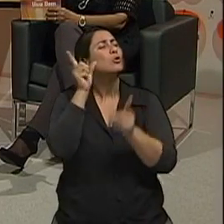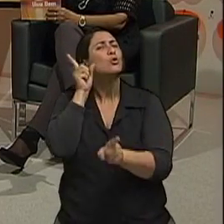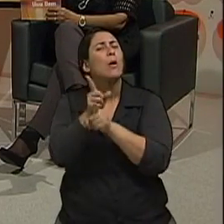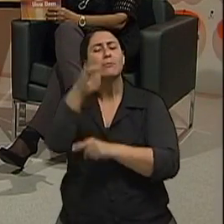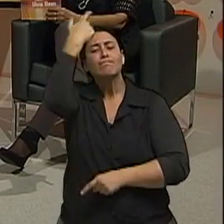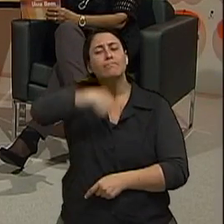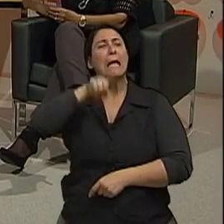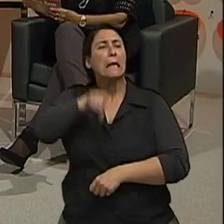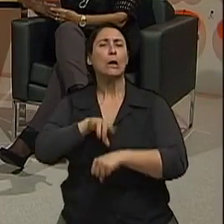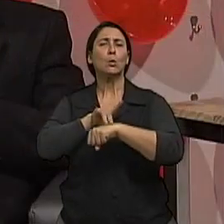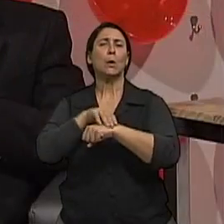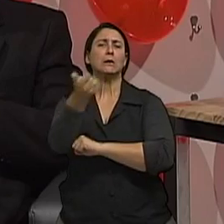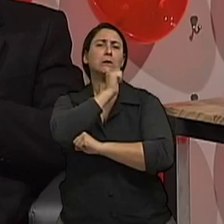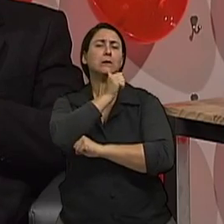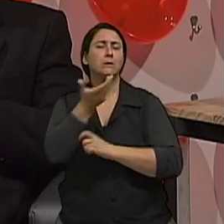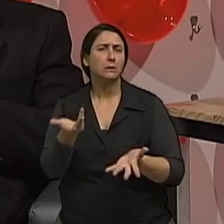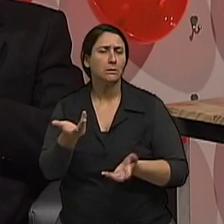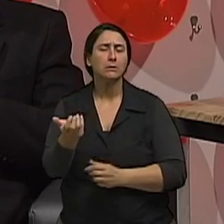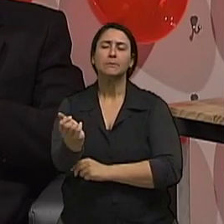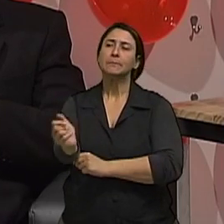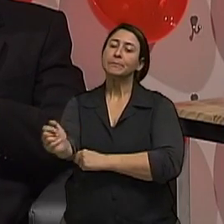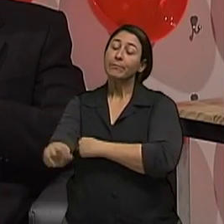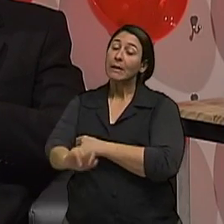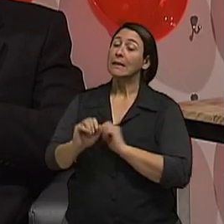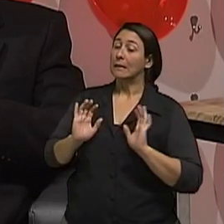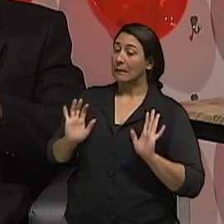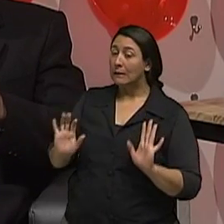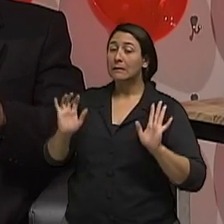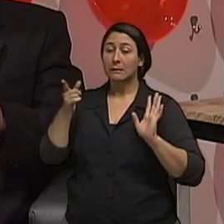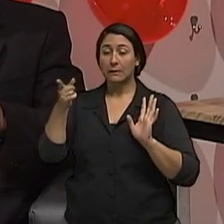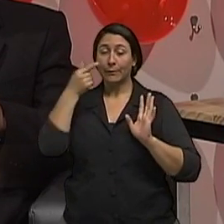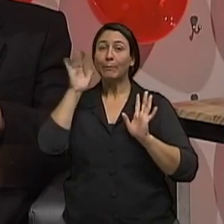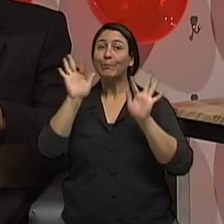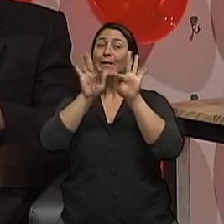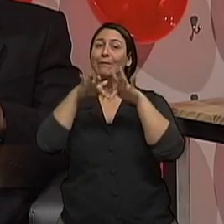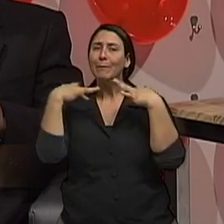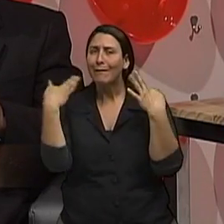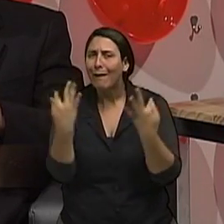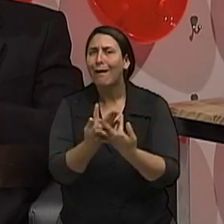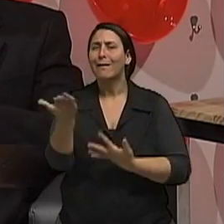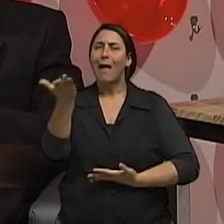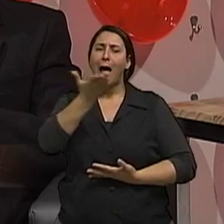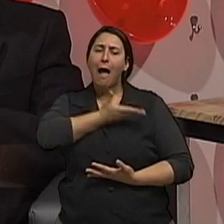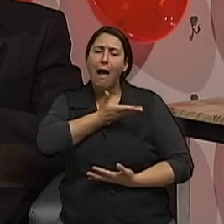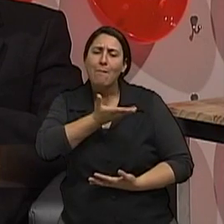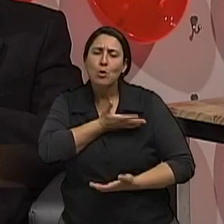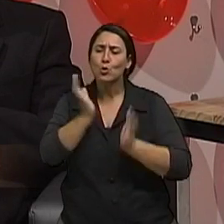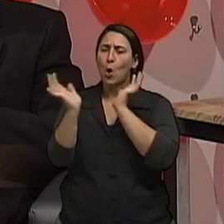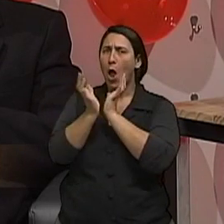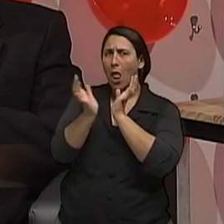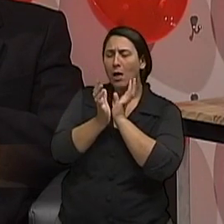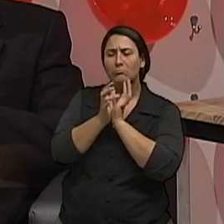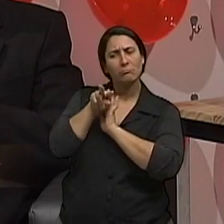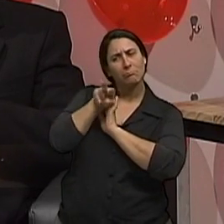Perfeito. Bom, primeiro, os familiares, os amigos, os colegas do ambiente de trabalho, começam a